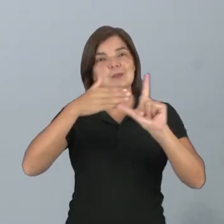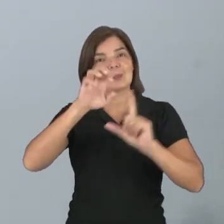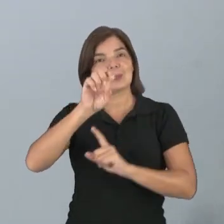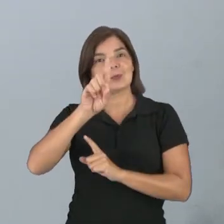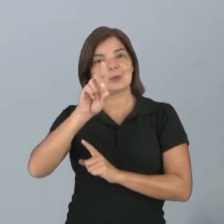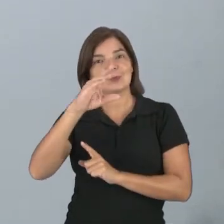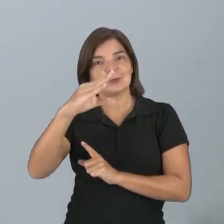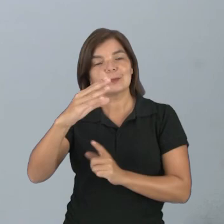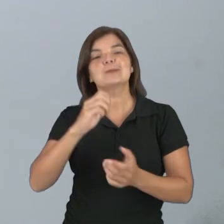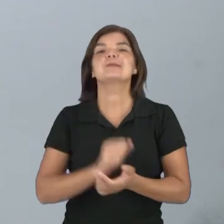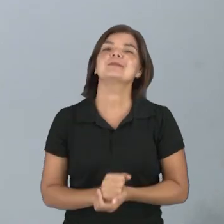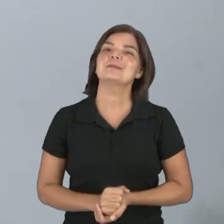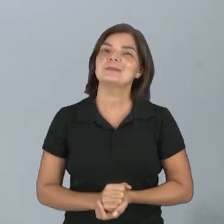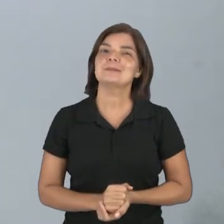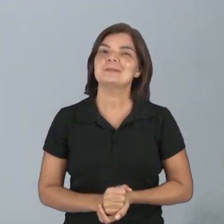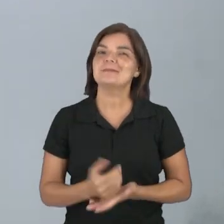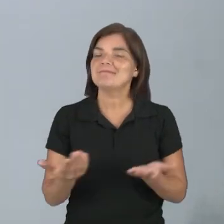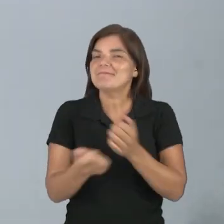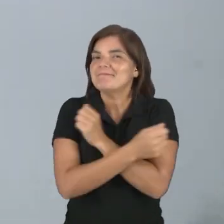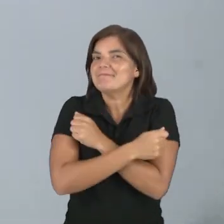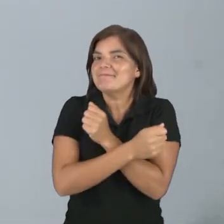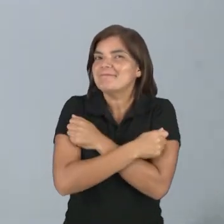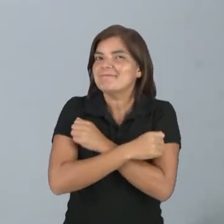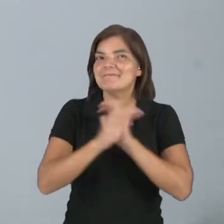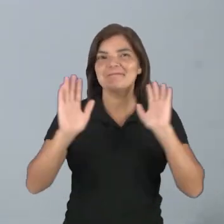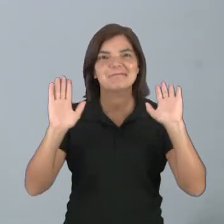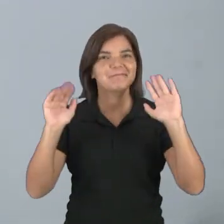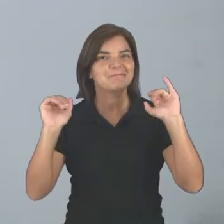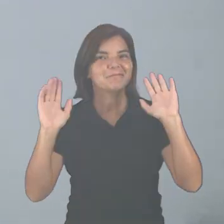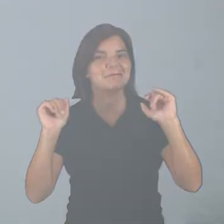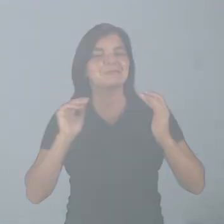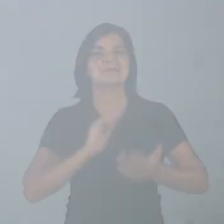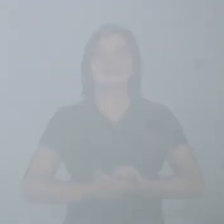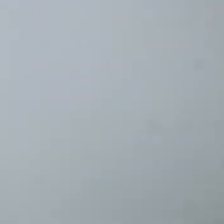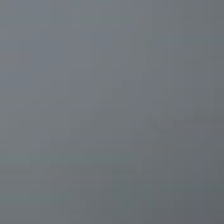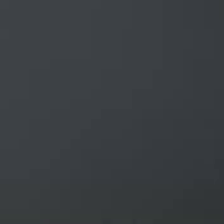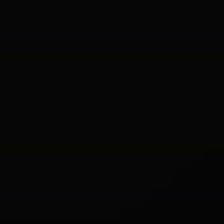plataforma Eduque. Então, um abraço e até a próxima!